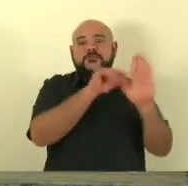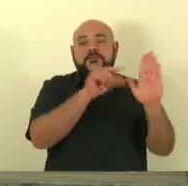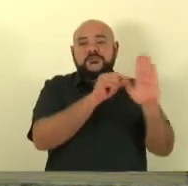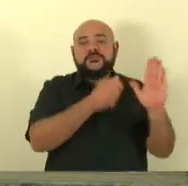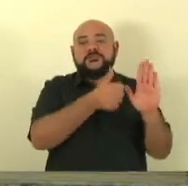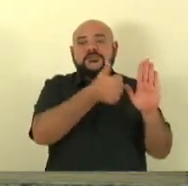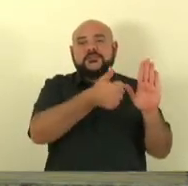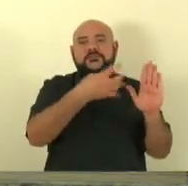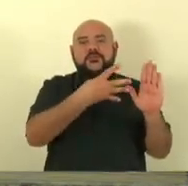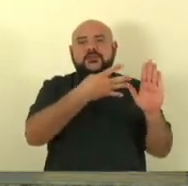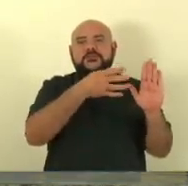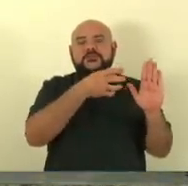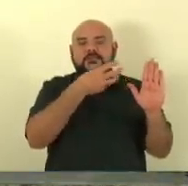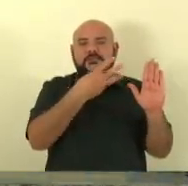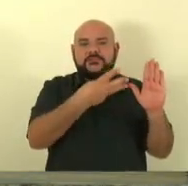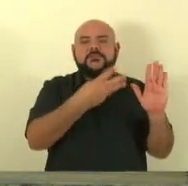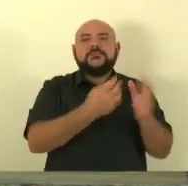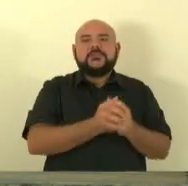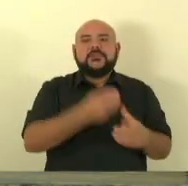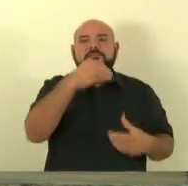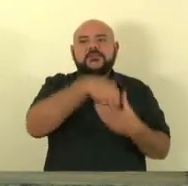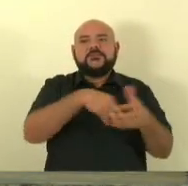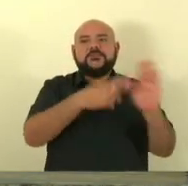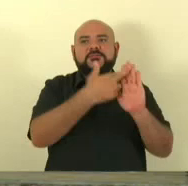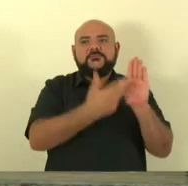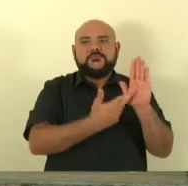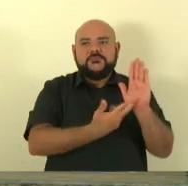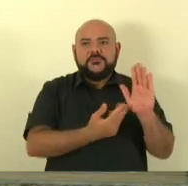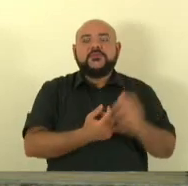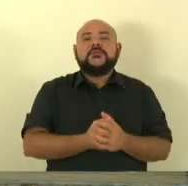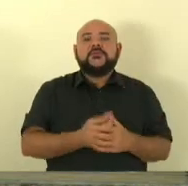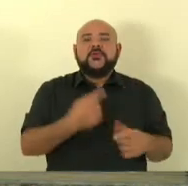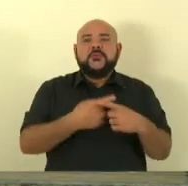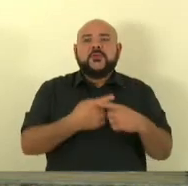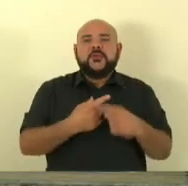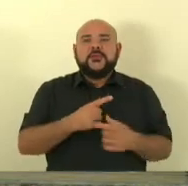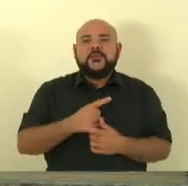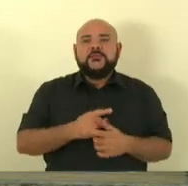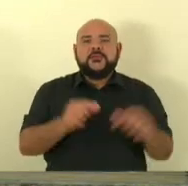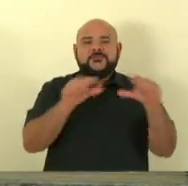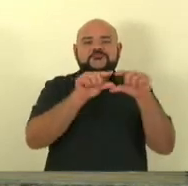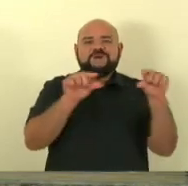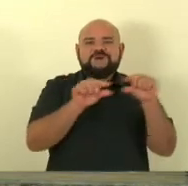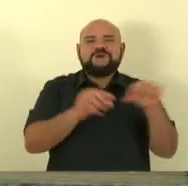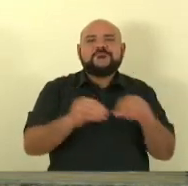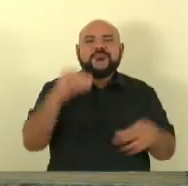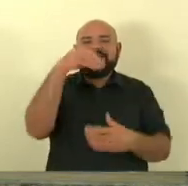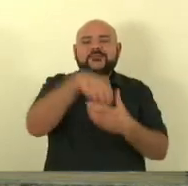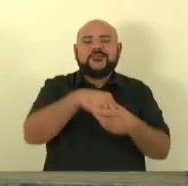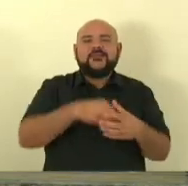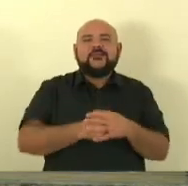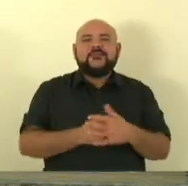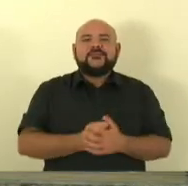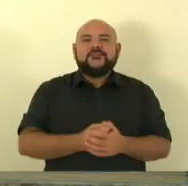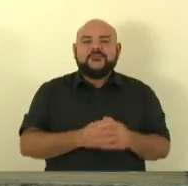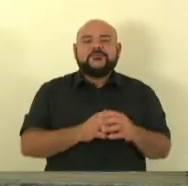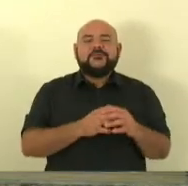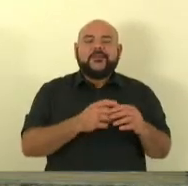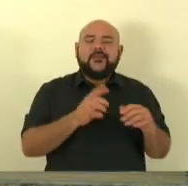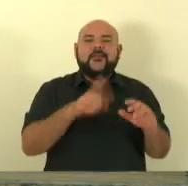inciso 8 do Regimento Interno, por infringência aos dispositivos nas normas que especificam.